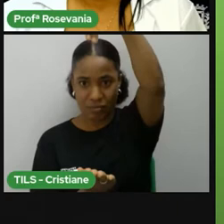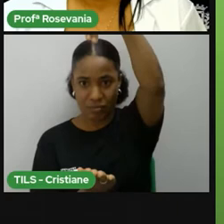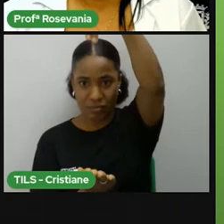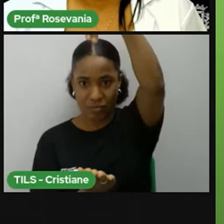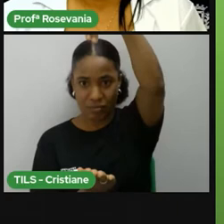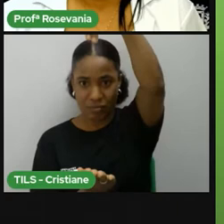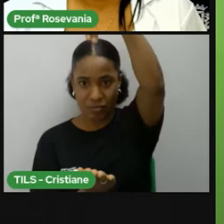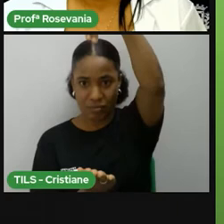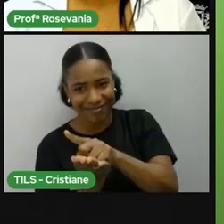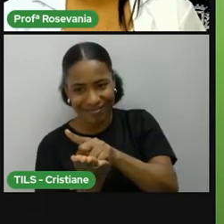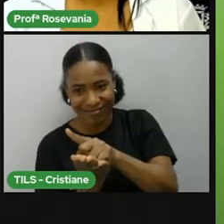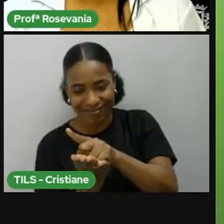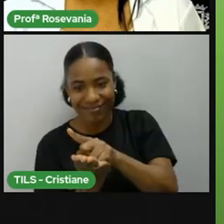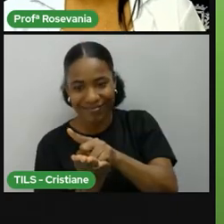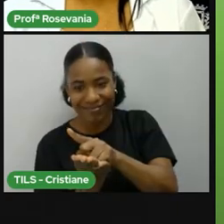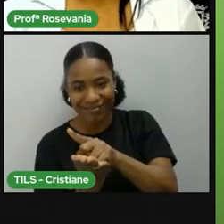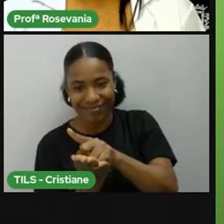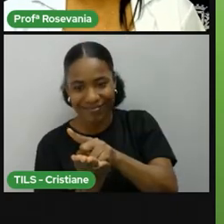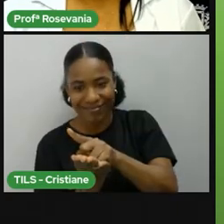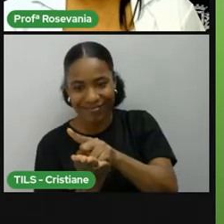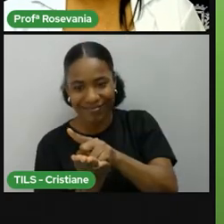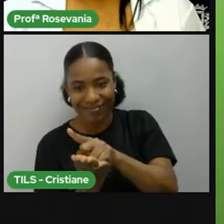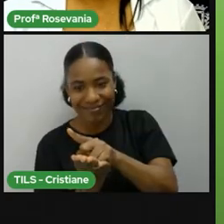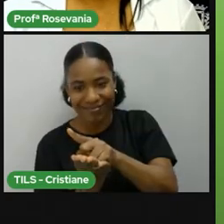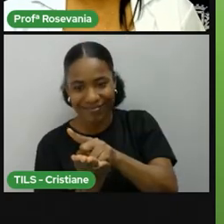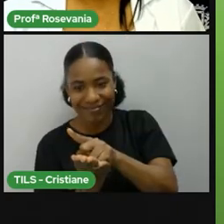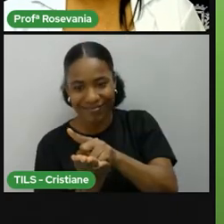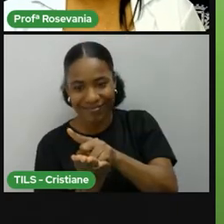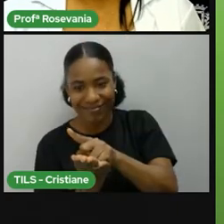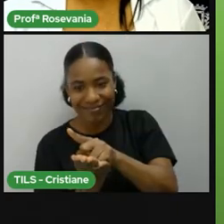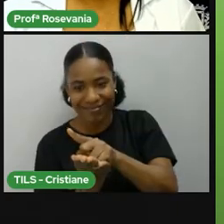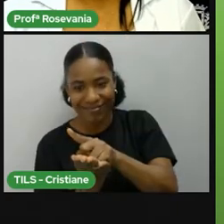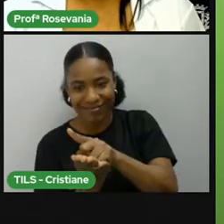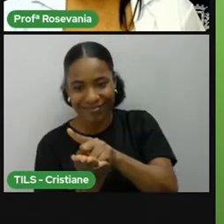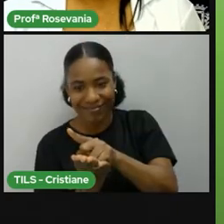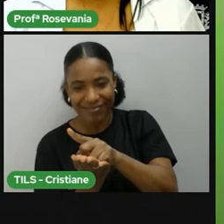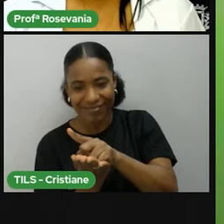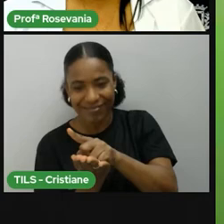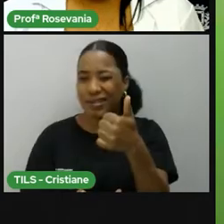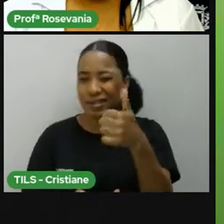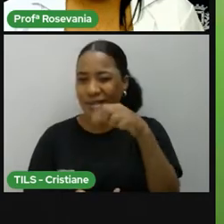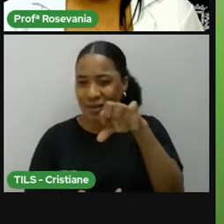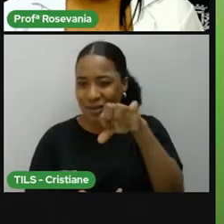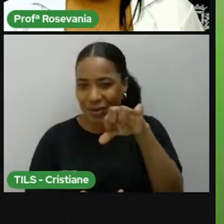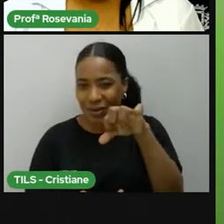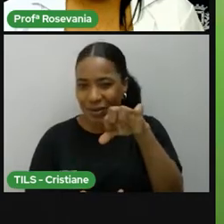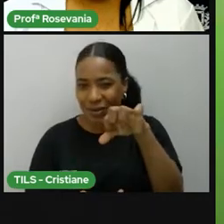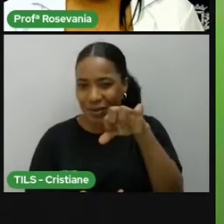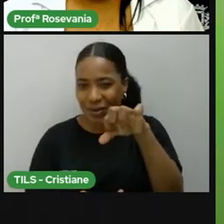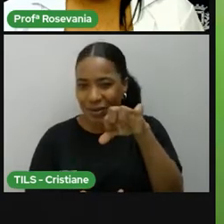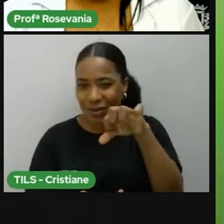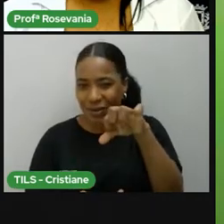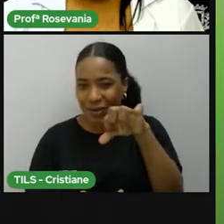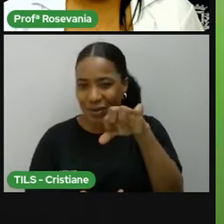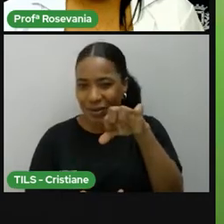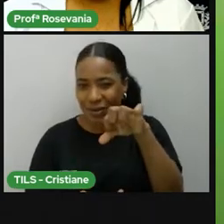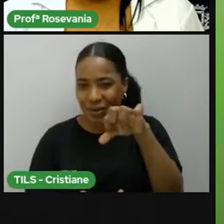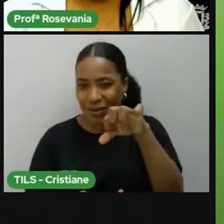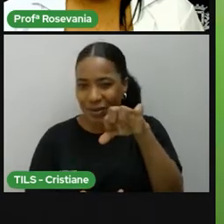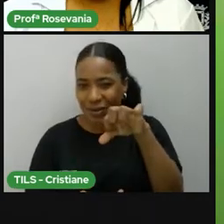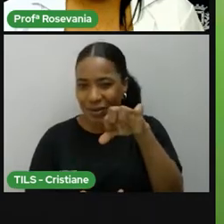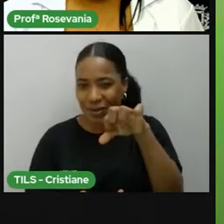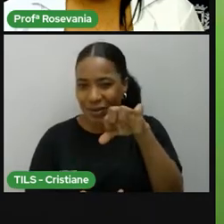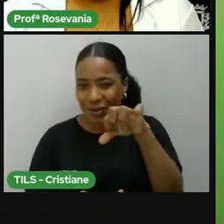tem aquela variaçãozinha, né, dos 19 graus do polo magnético. Então,